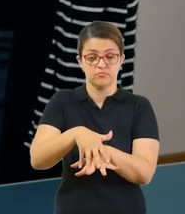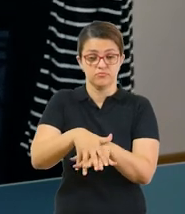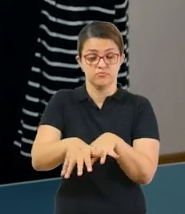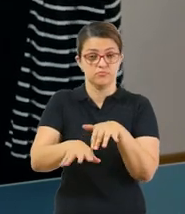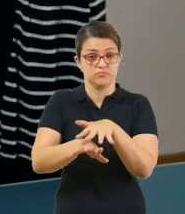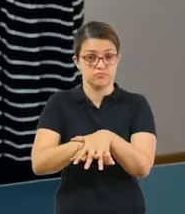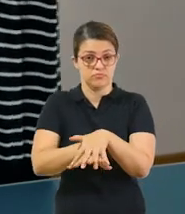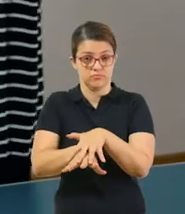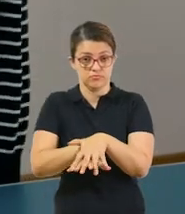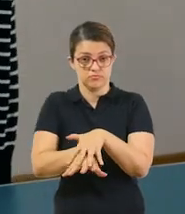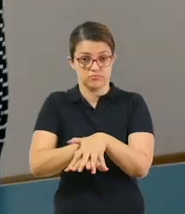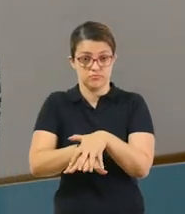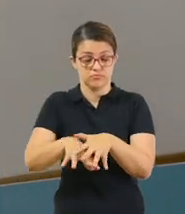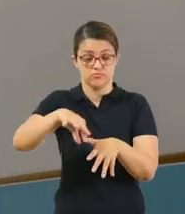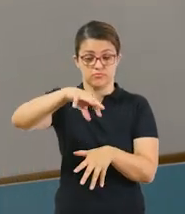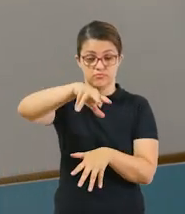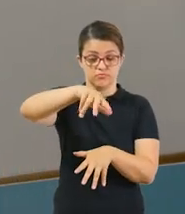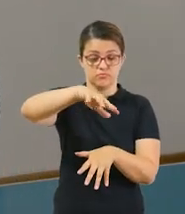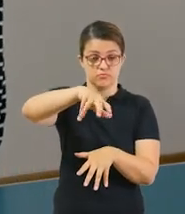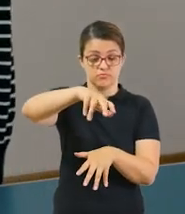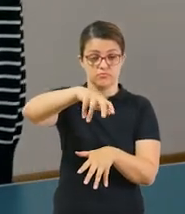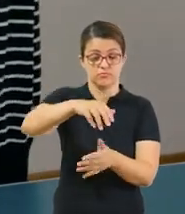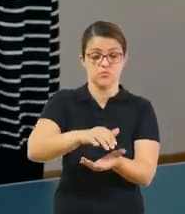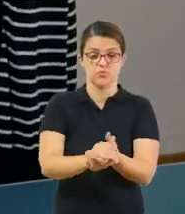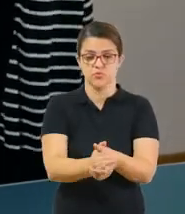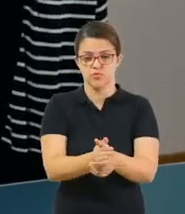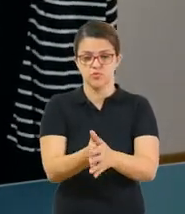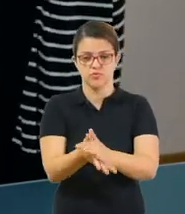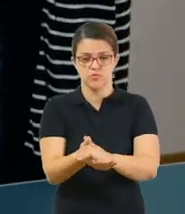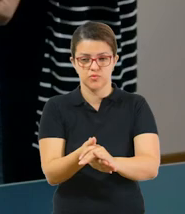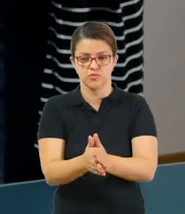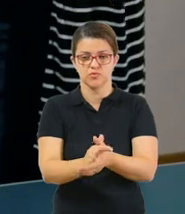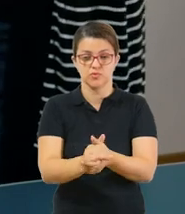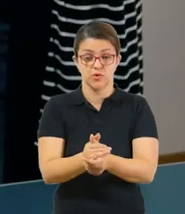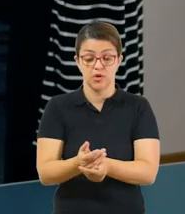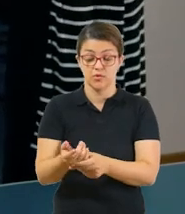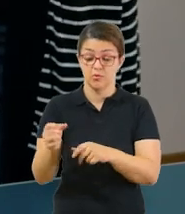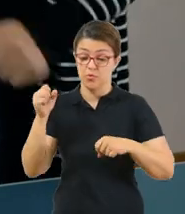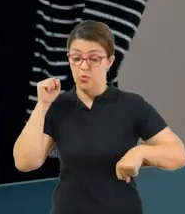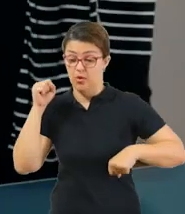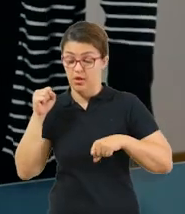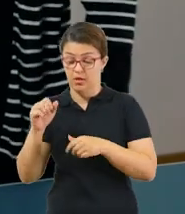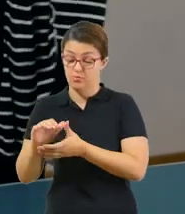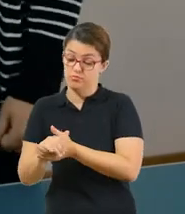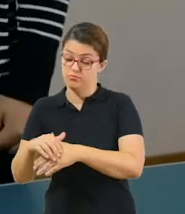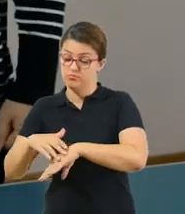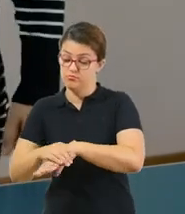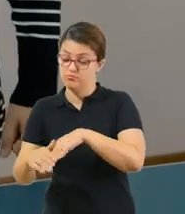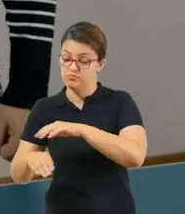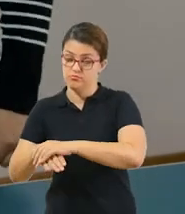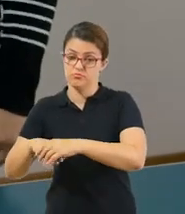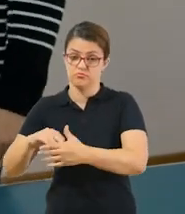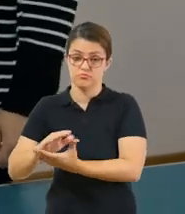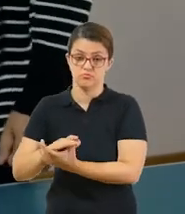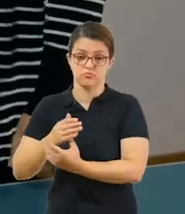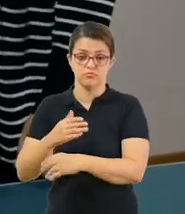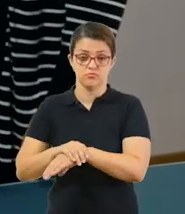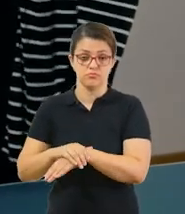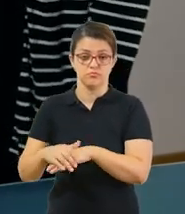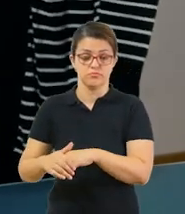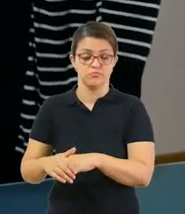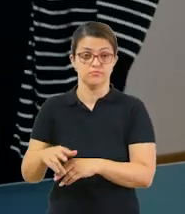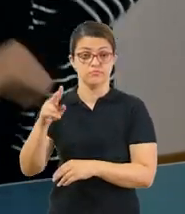E enxaguar com abundância de água. E depois secar bem as mãos com uma toalha limpa.